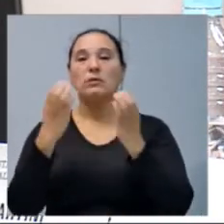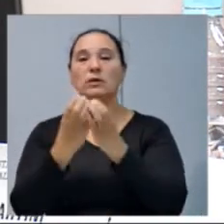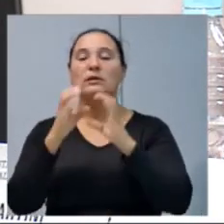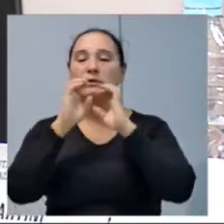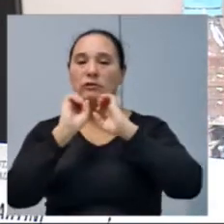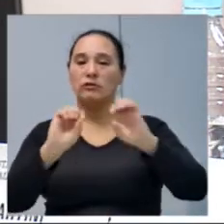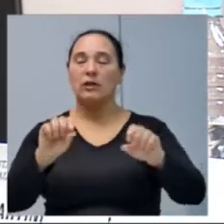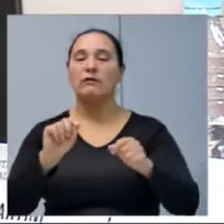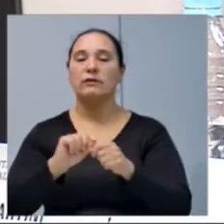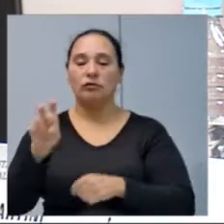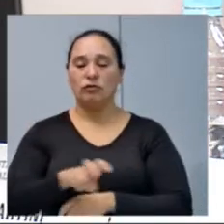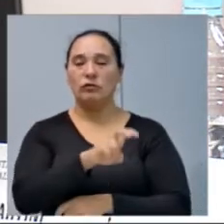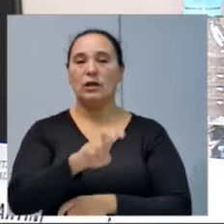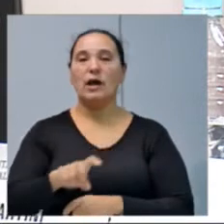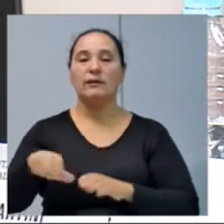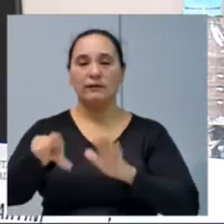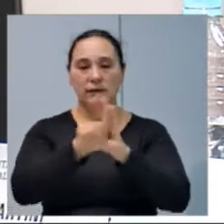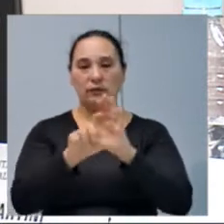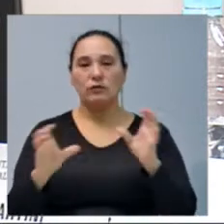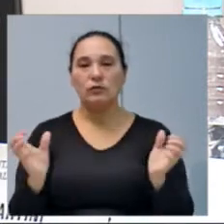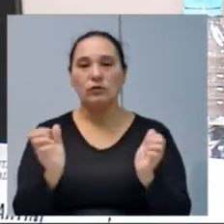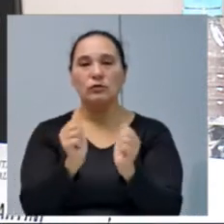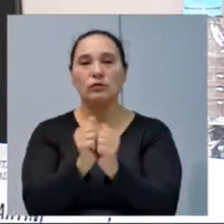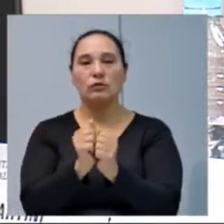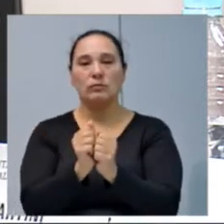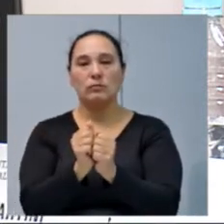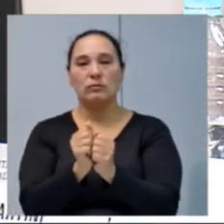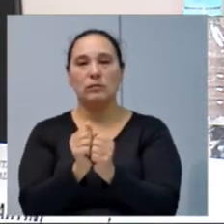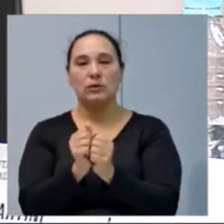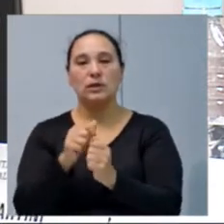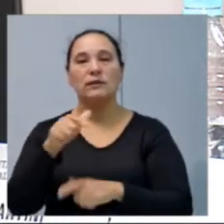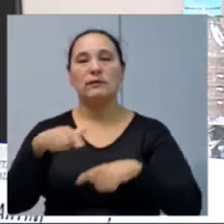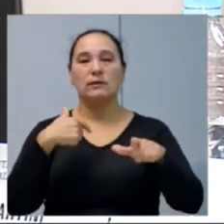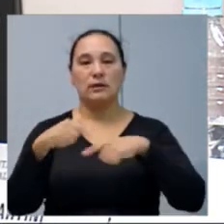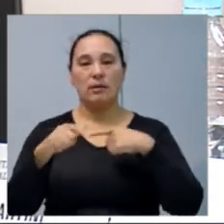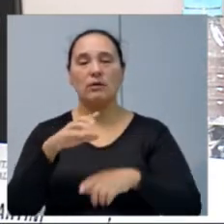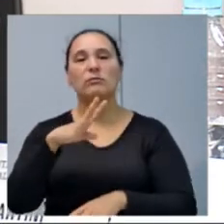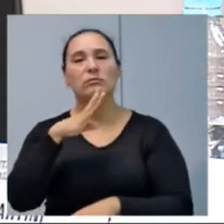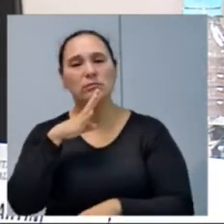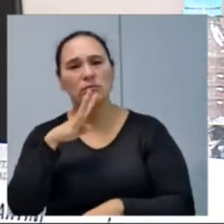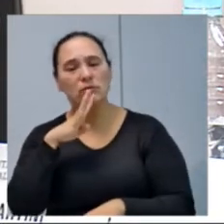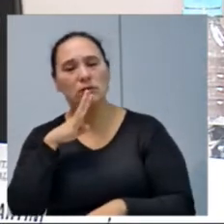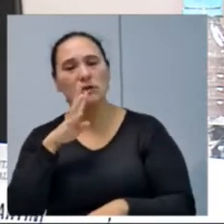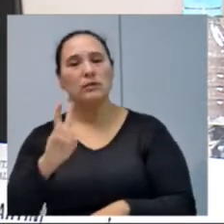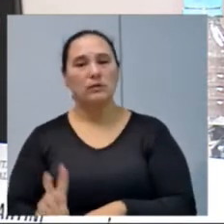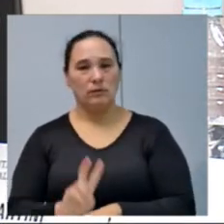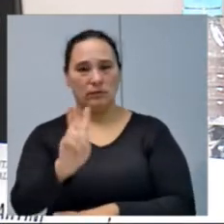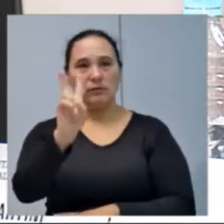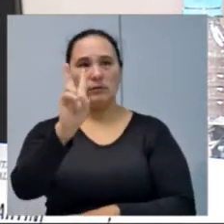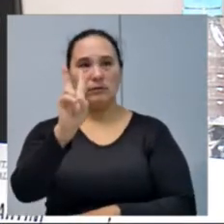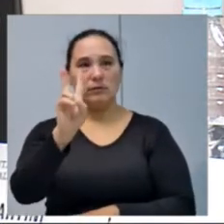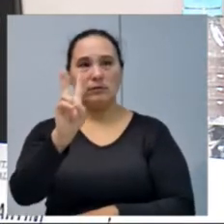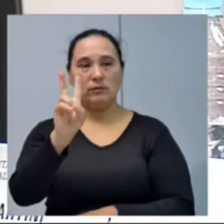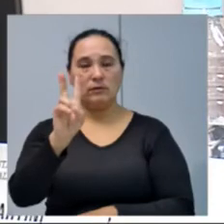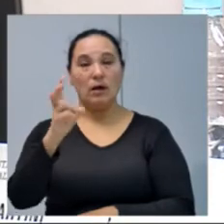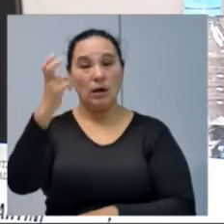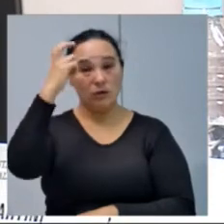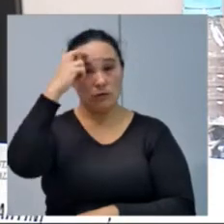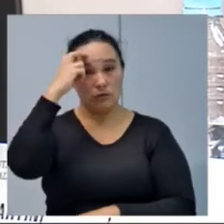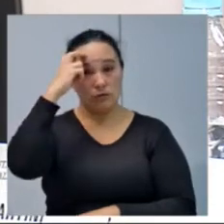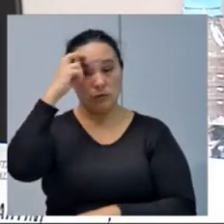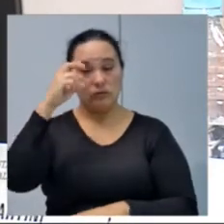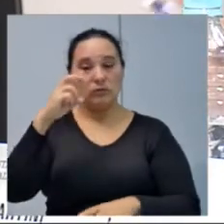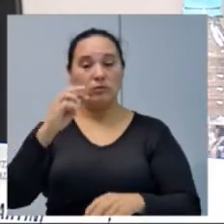desempenha e que essa lei venha somar realmente nesse trabalho de reconhecimento e também de valorização da cultura do nosso